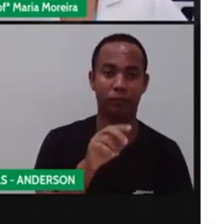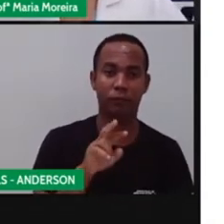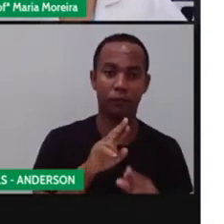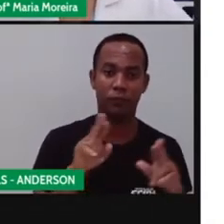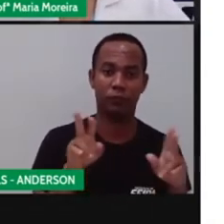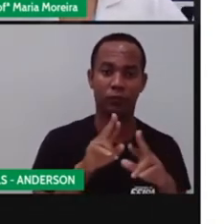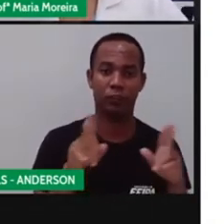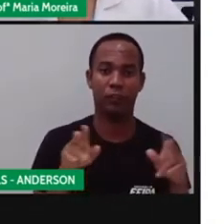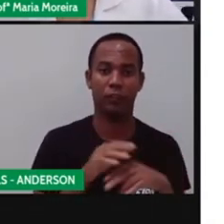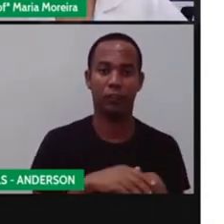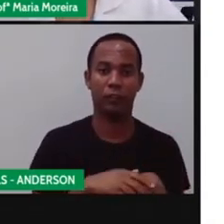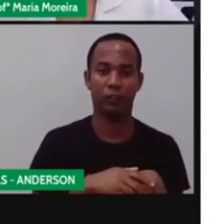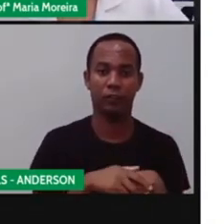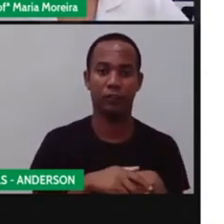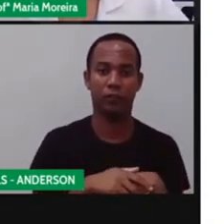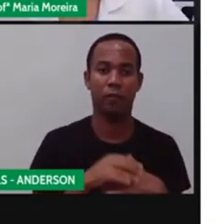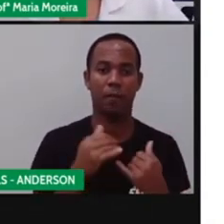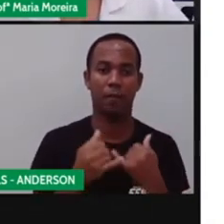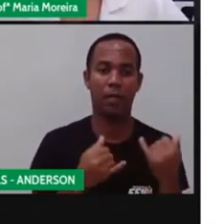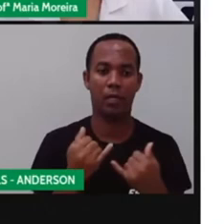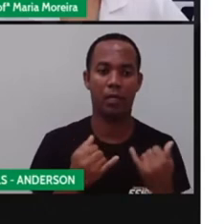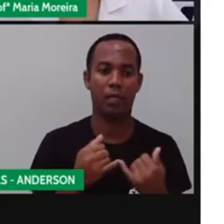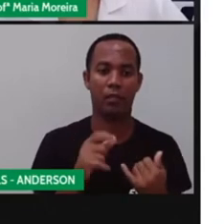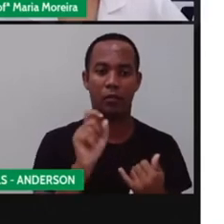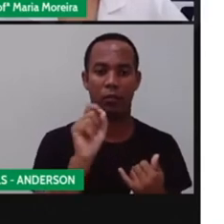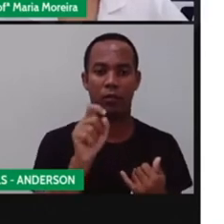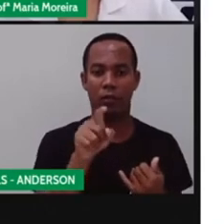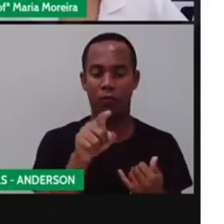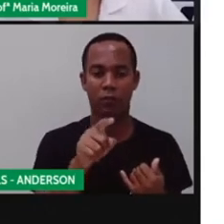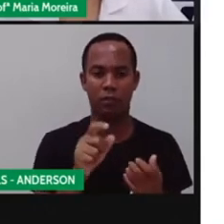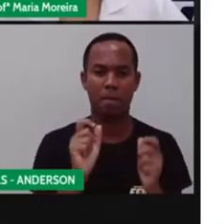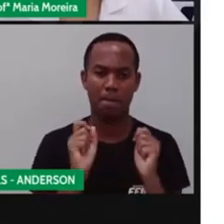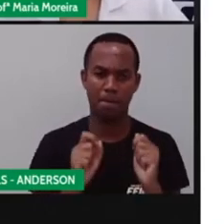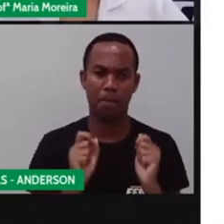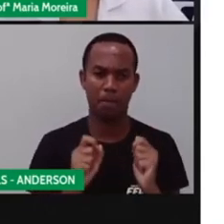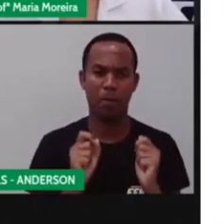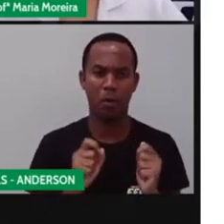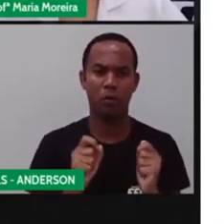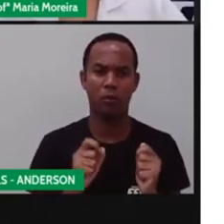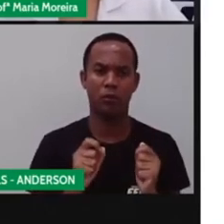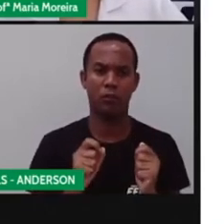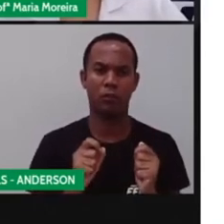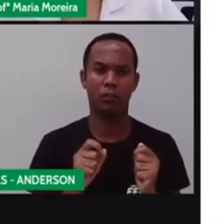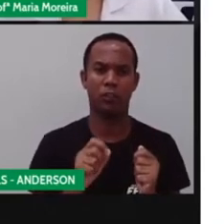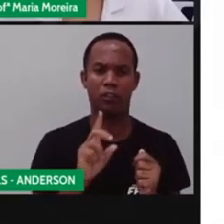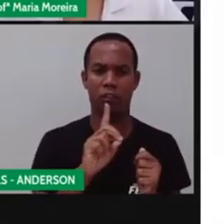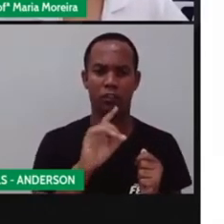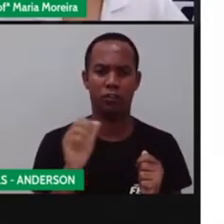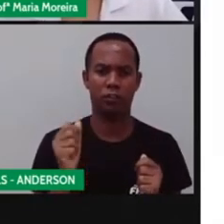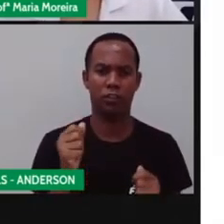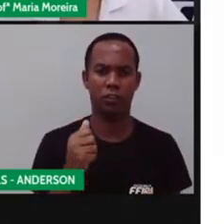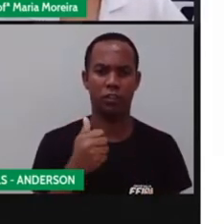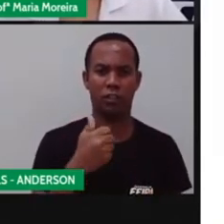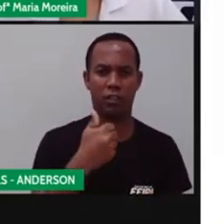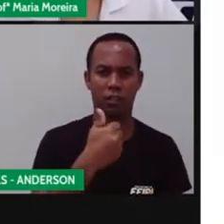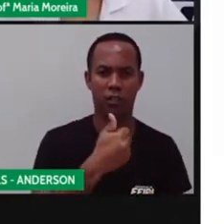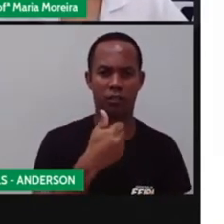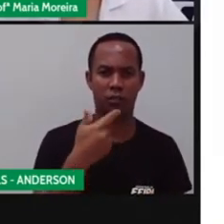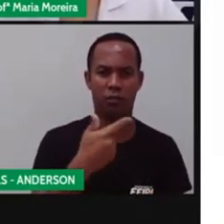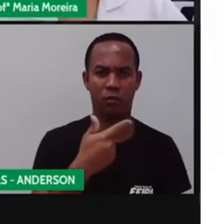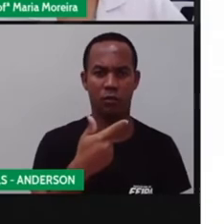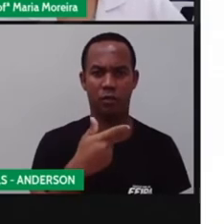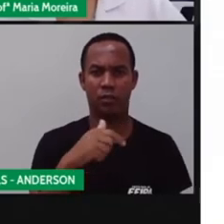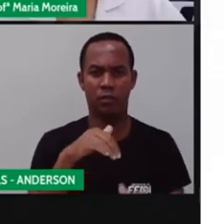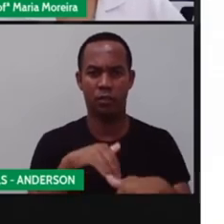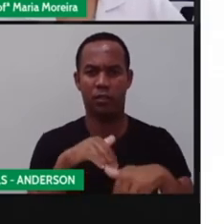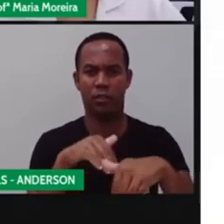Diferente, né? Toy Story aí. Você pode doar o seu brinquedo, né? De 12 de setembro a 12 de outubro, né?